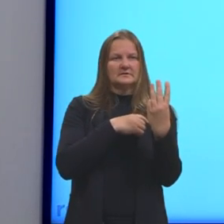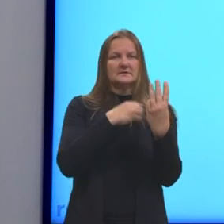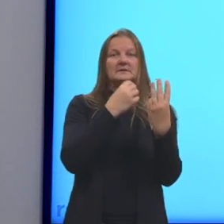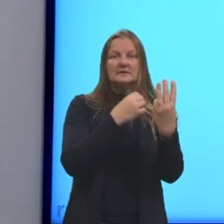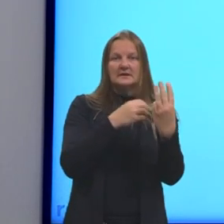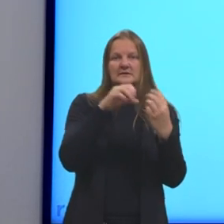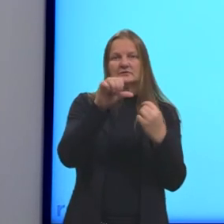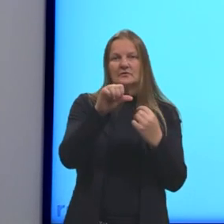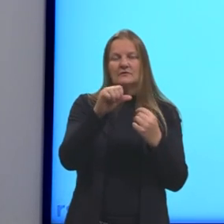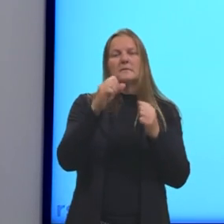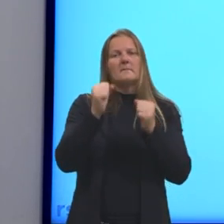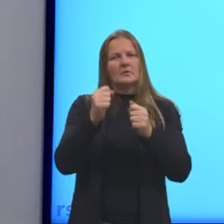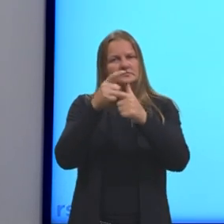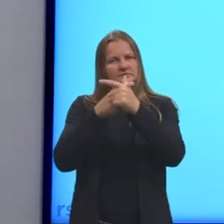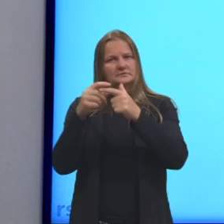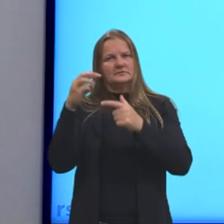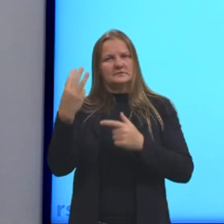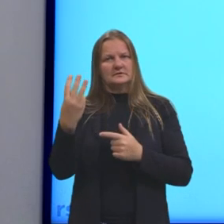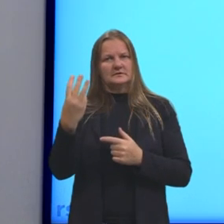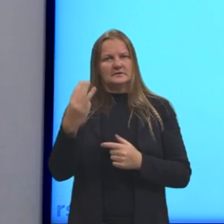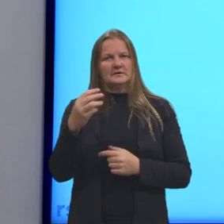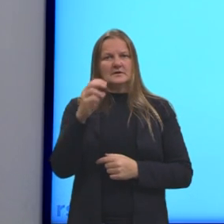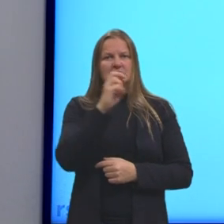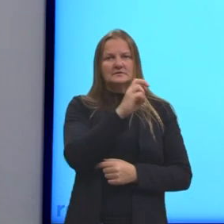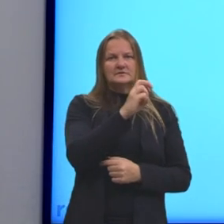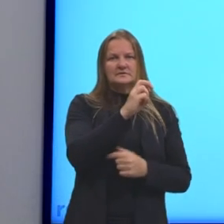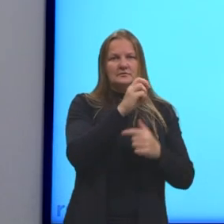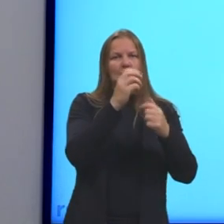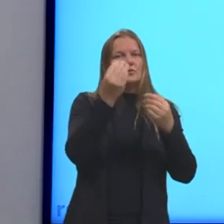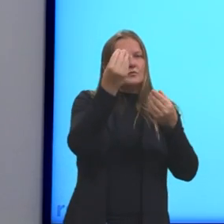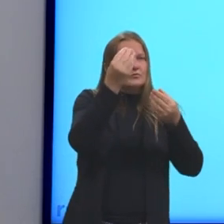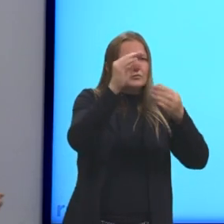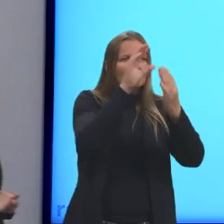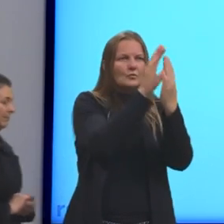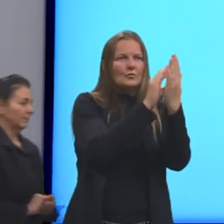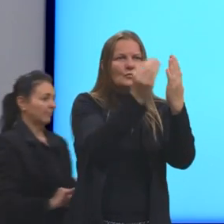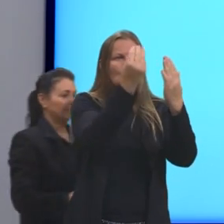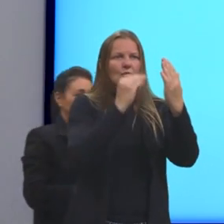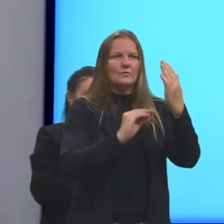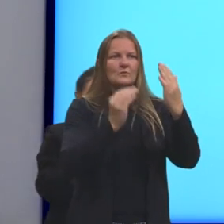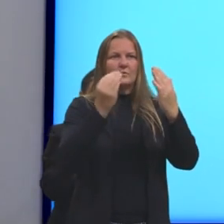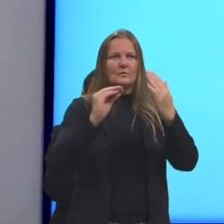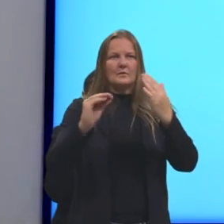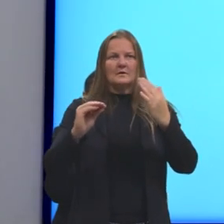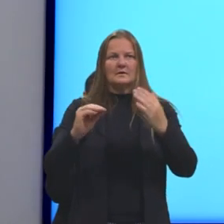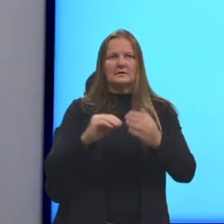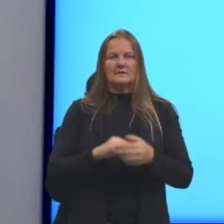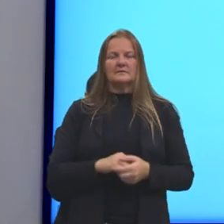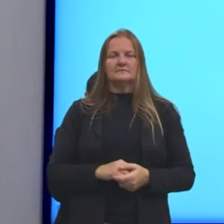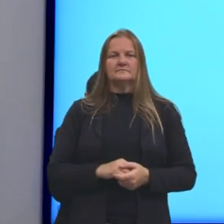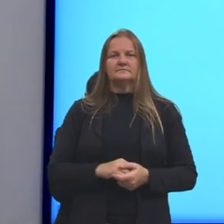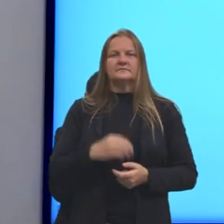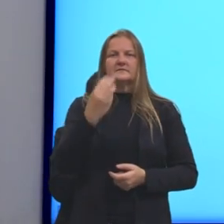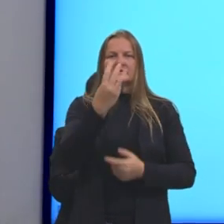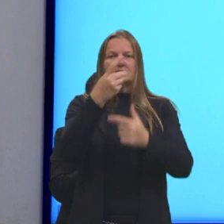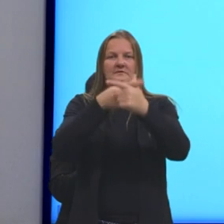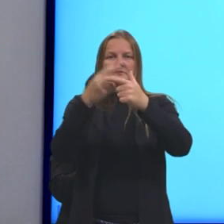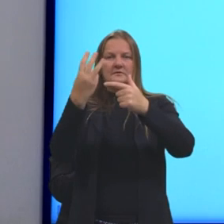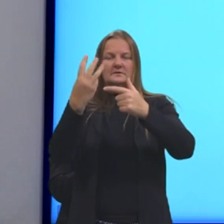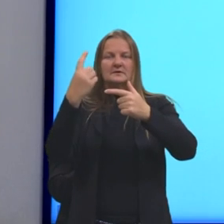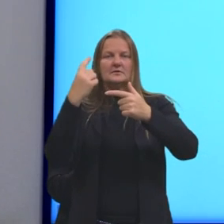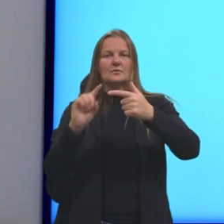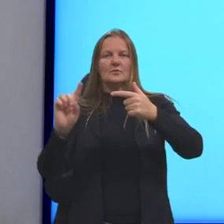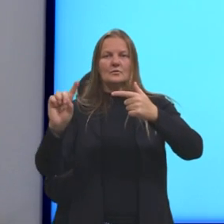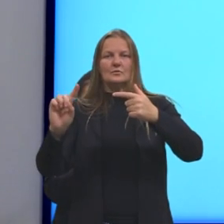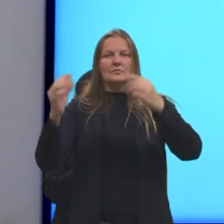que eu posso dividir por 3. O 5 vai repetir. Aquele 1 também. 3 dividido por 3 dá